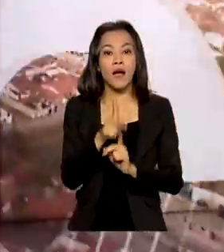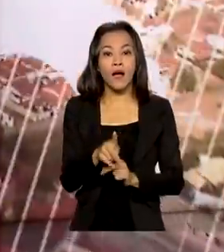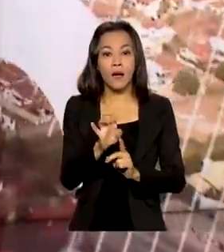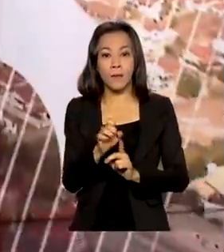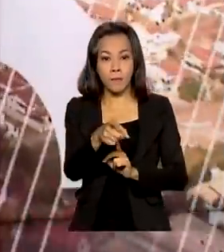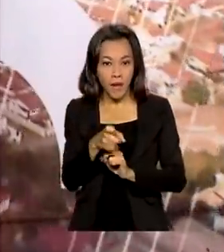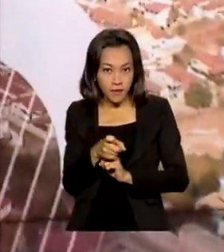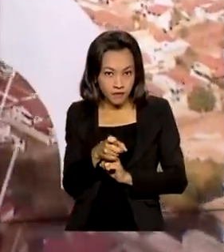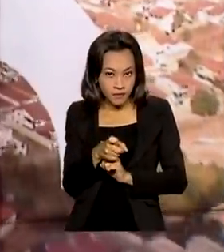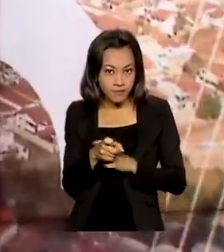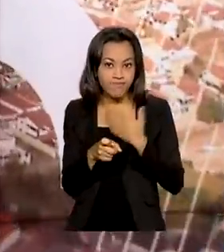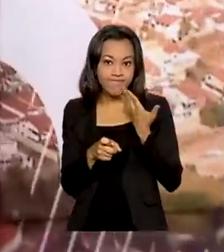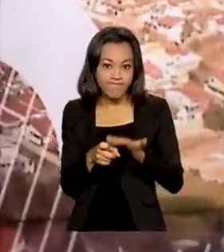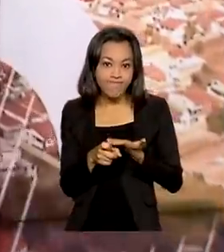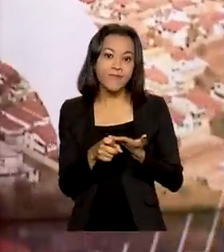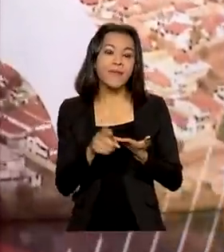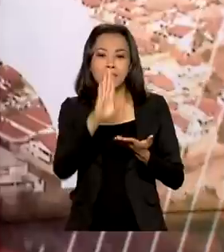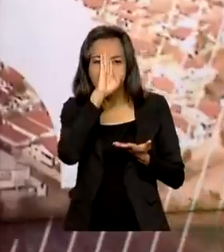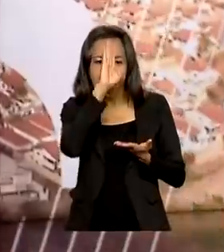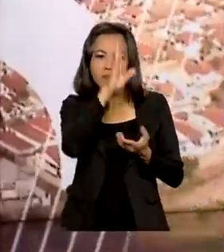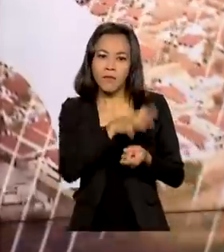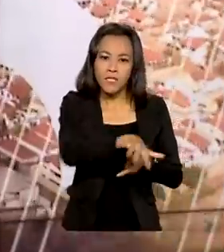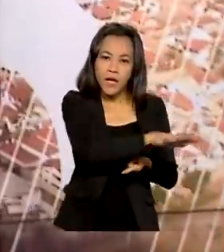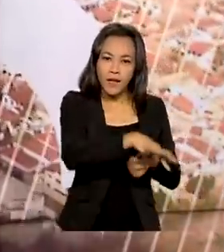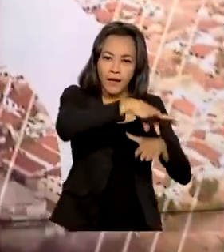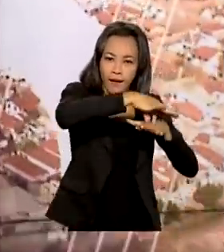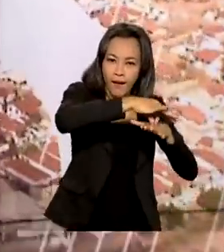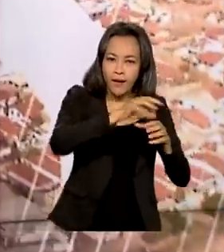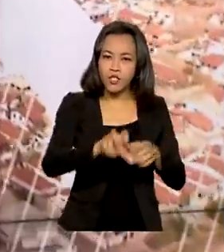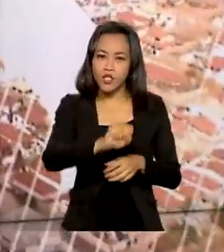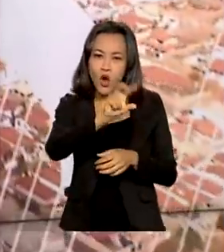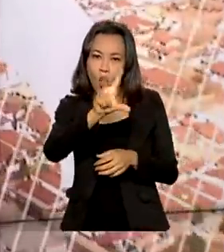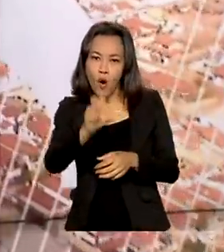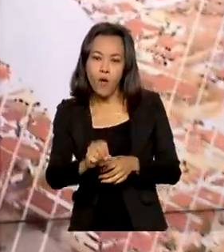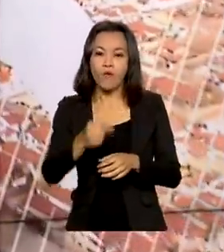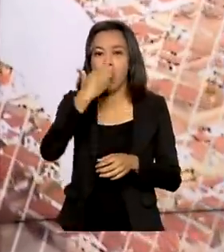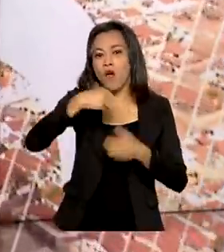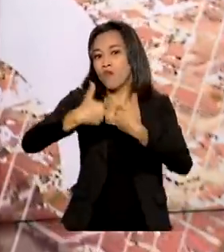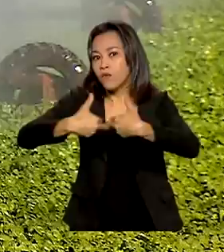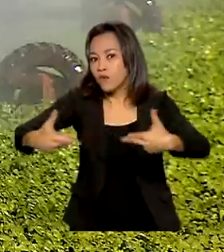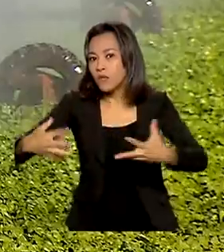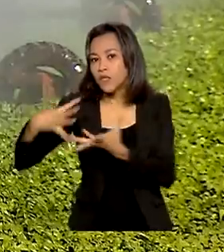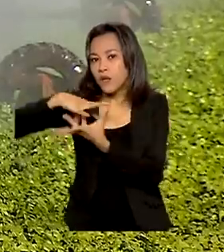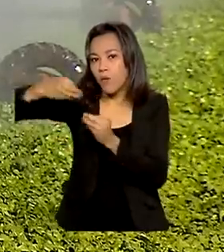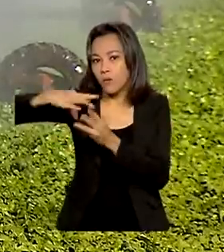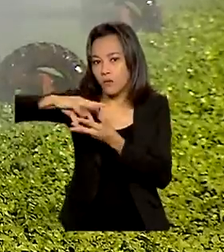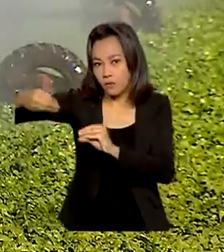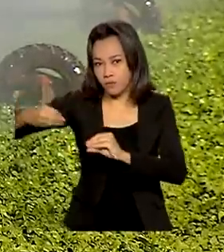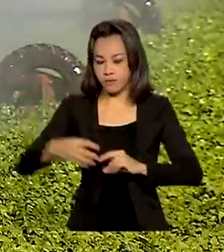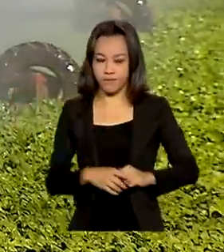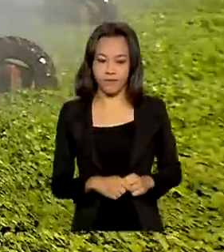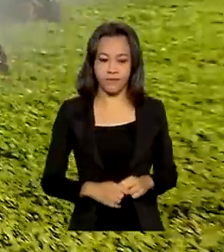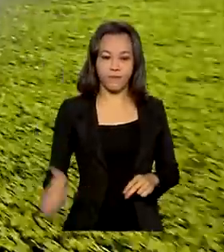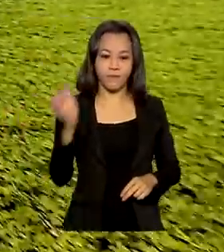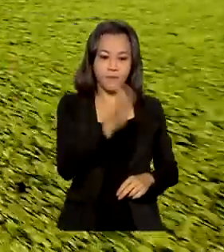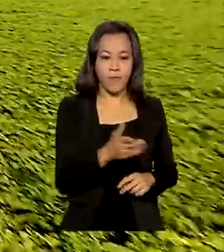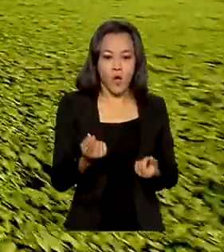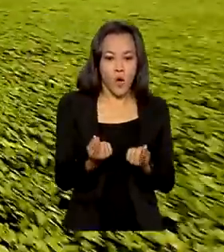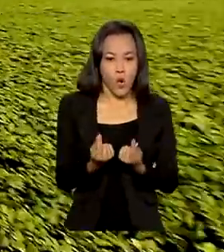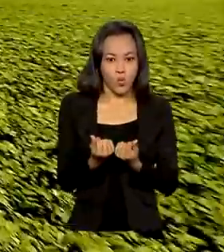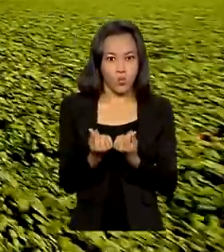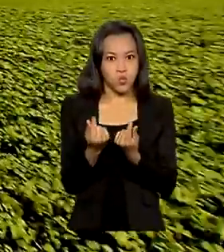Apex. Destaque para as carnes, ovos, frutas e algodão. O faturamento com as